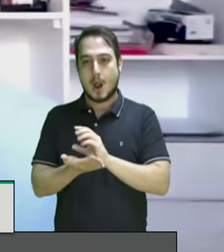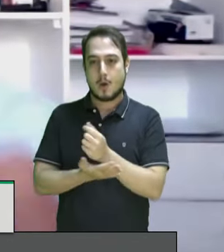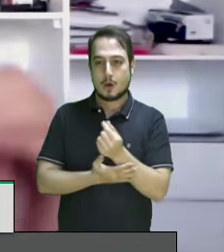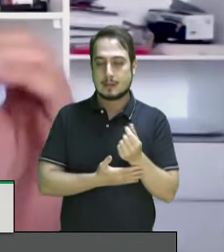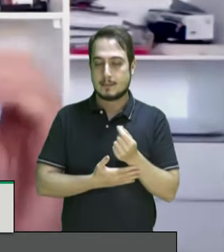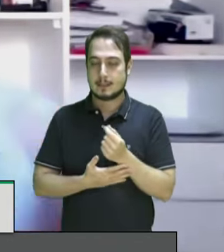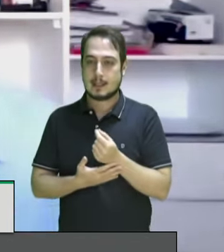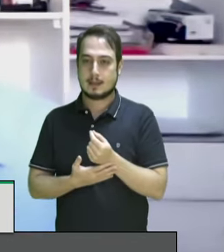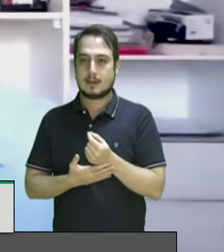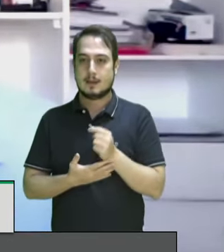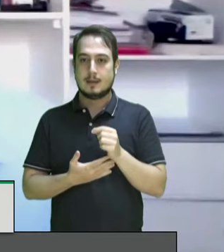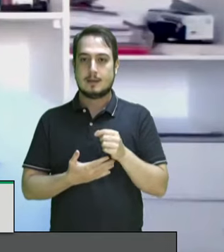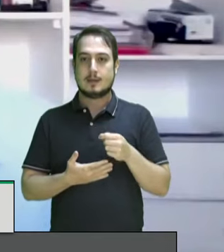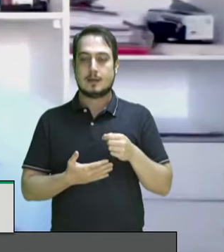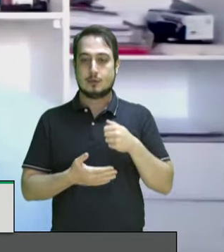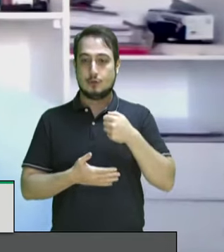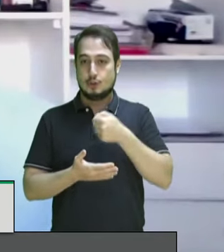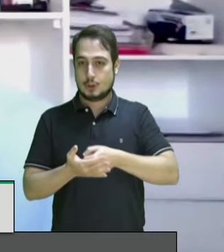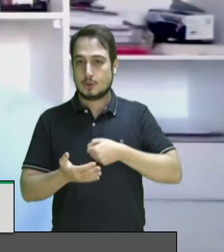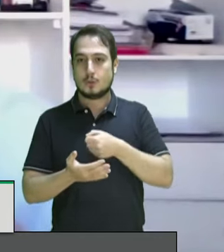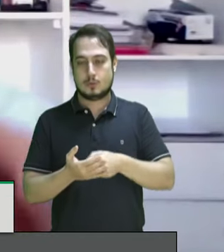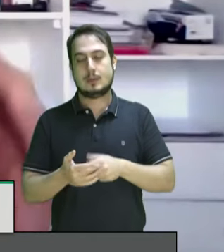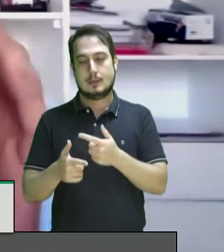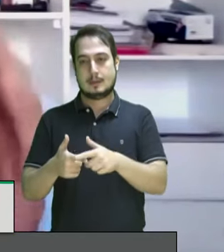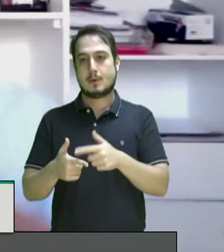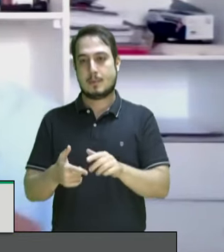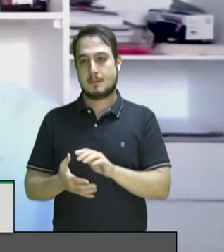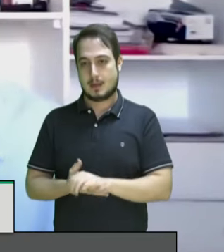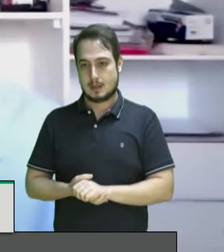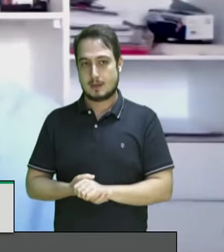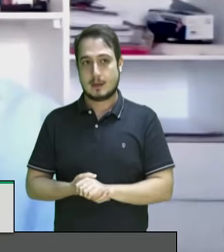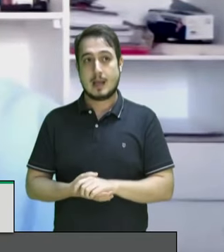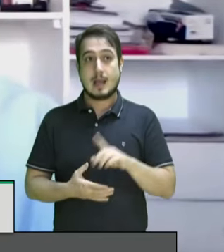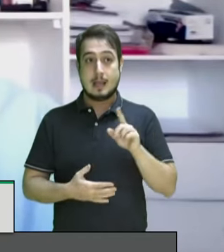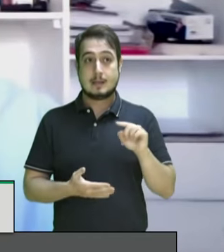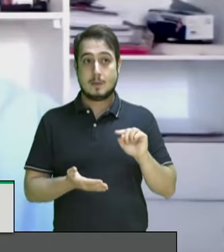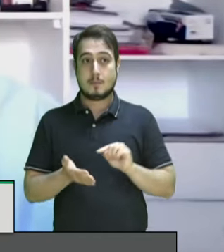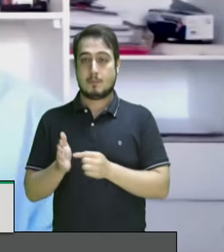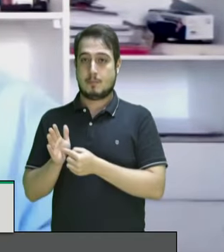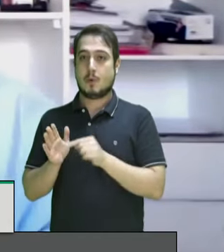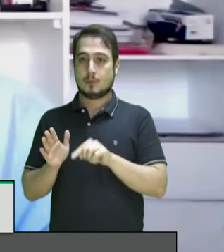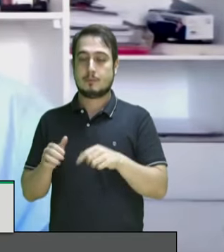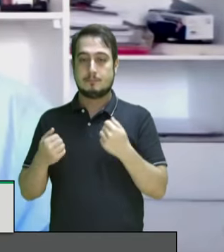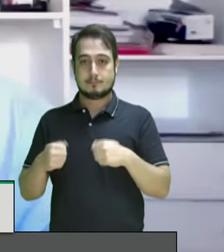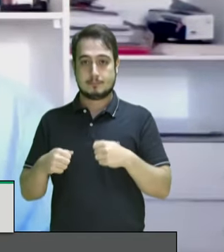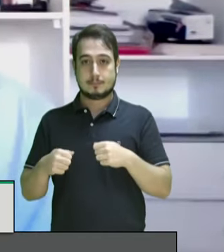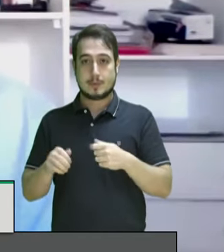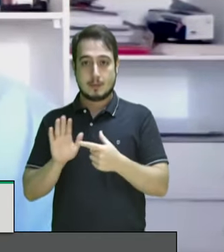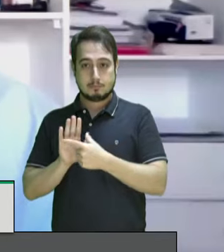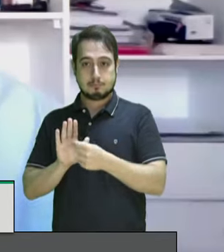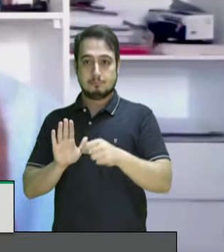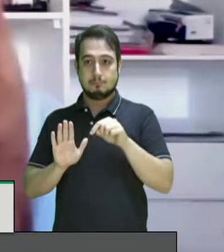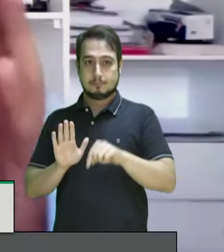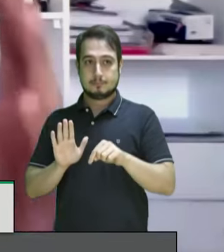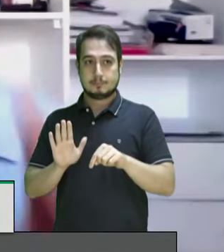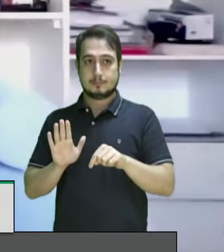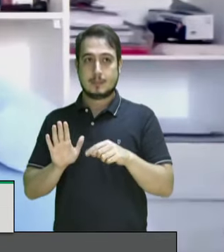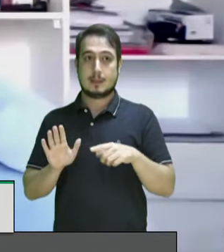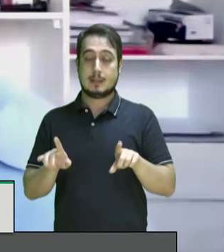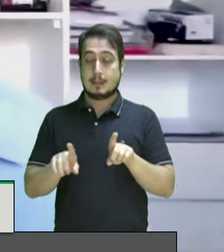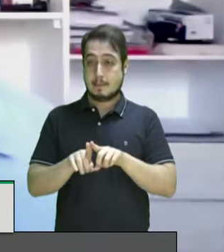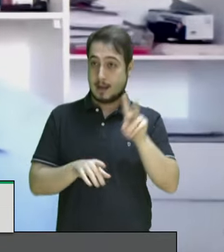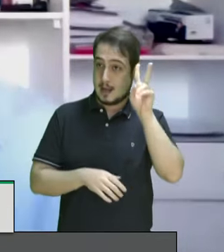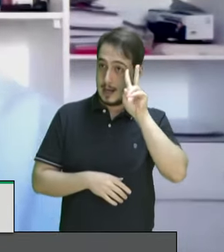efetivas, de enfrentamento a essa problemática. Então, esse é um ponto necessário que foi destacado aqui. Também